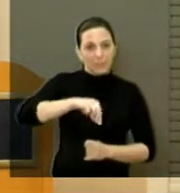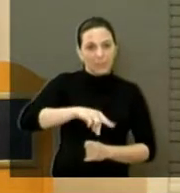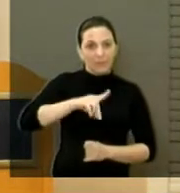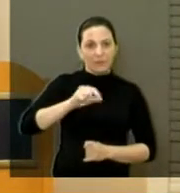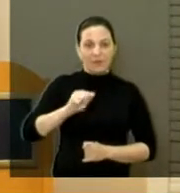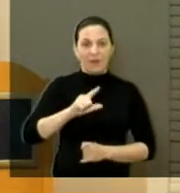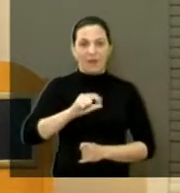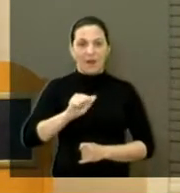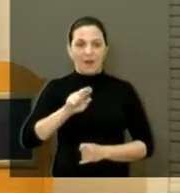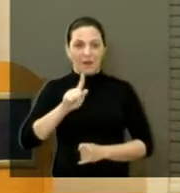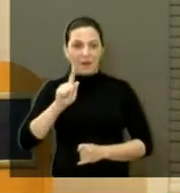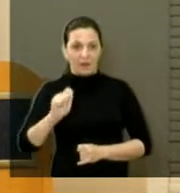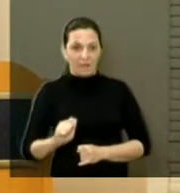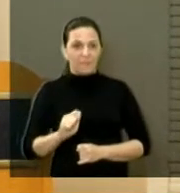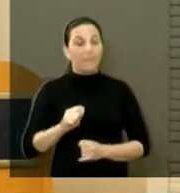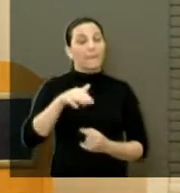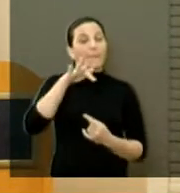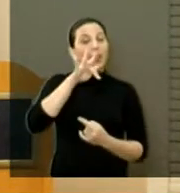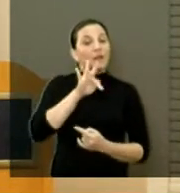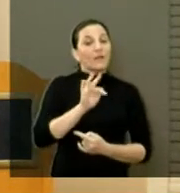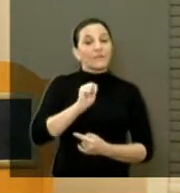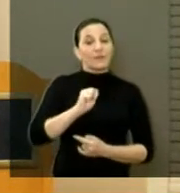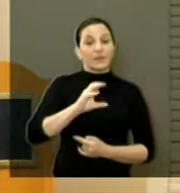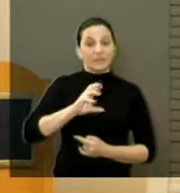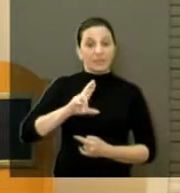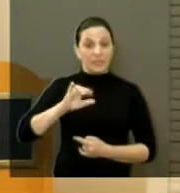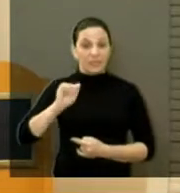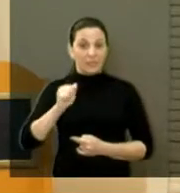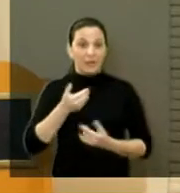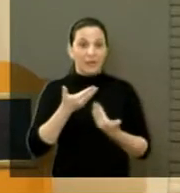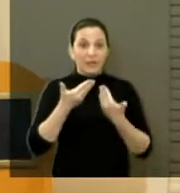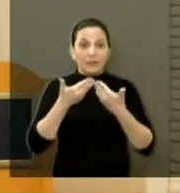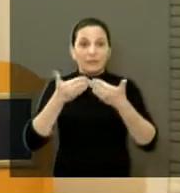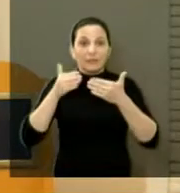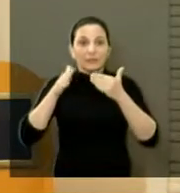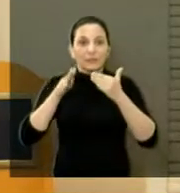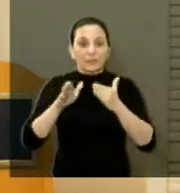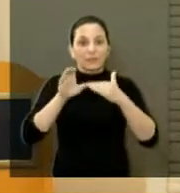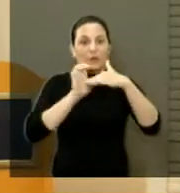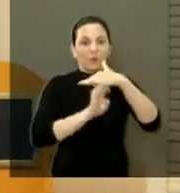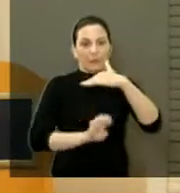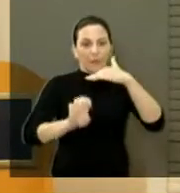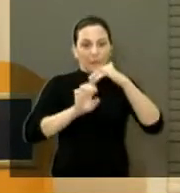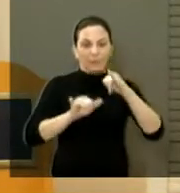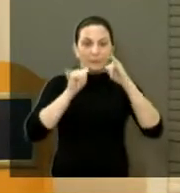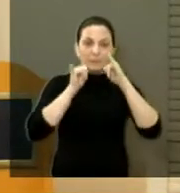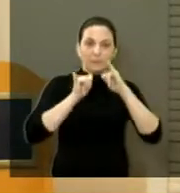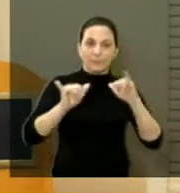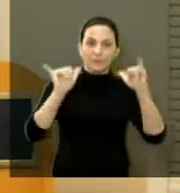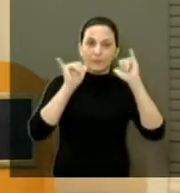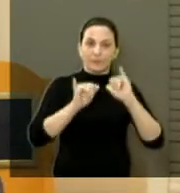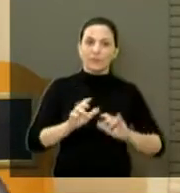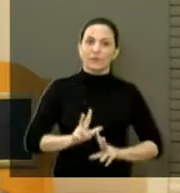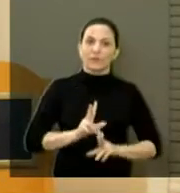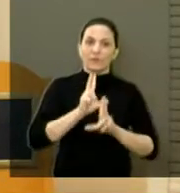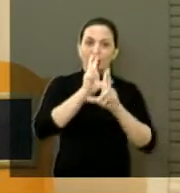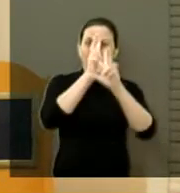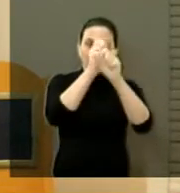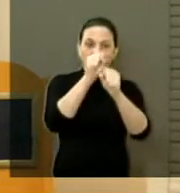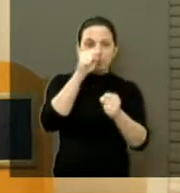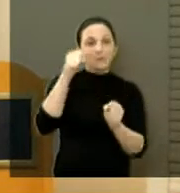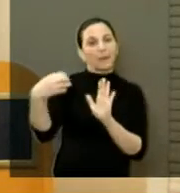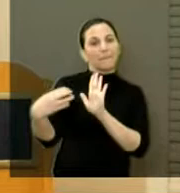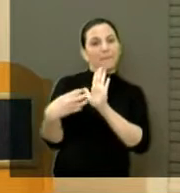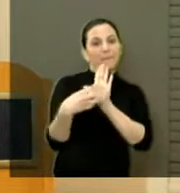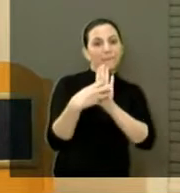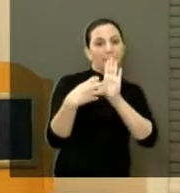forma, a feira cumpriu o seu papel de oferecer um espaço para que as empresas fizessem seus anúncios, fortalecessem suas marcas,